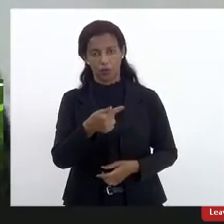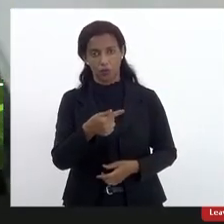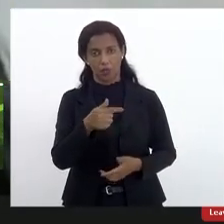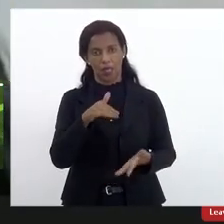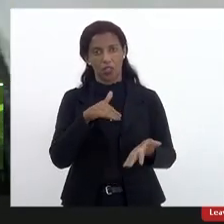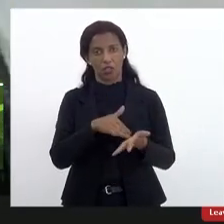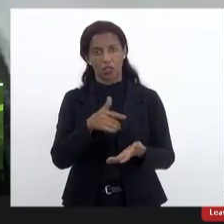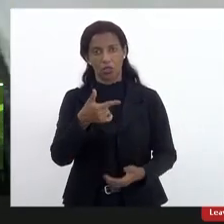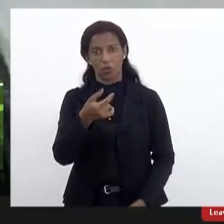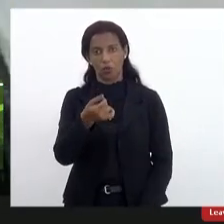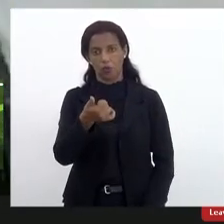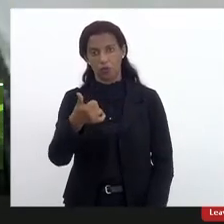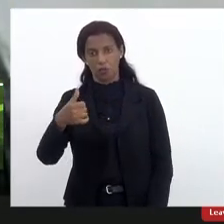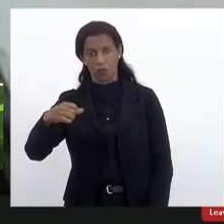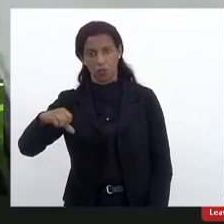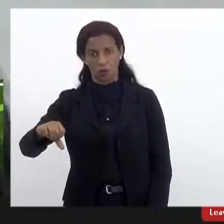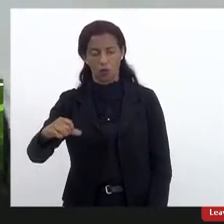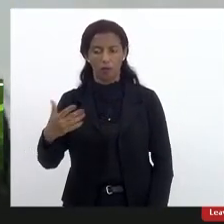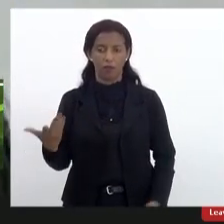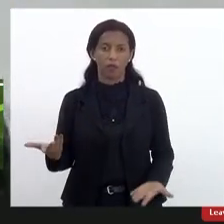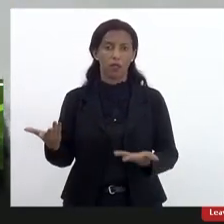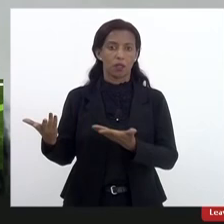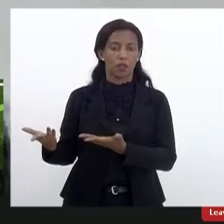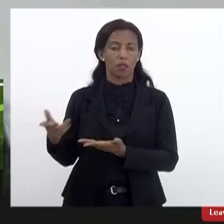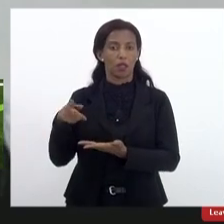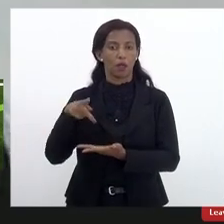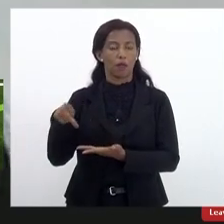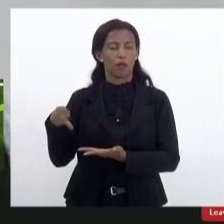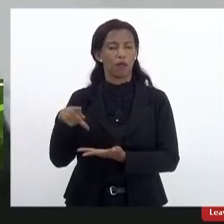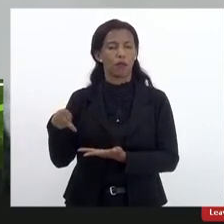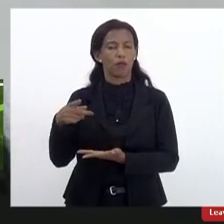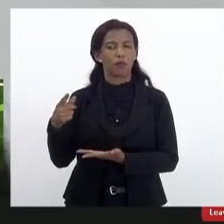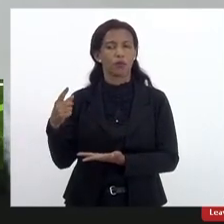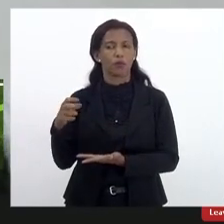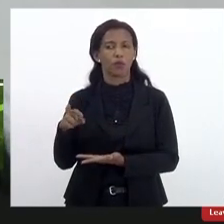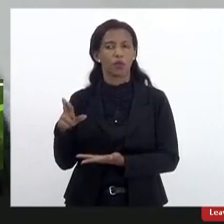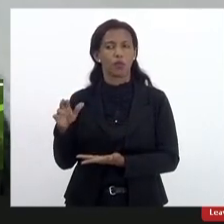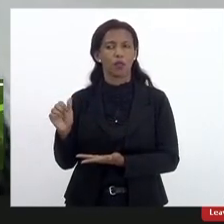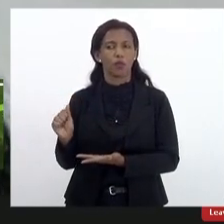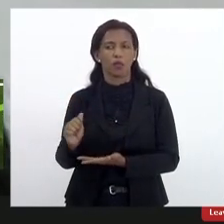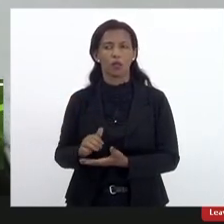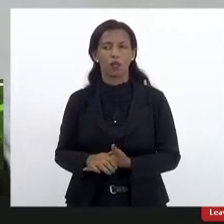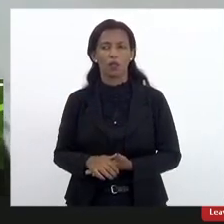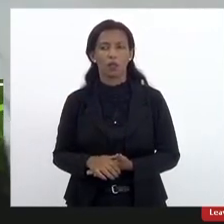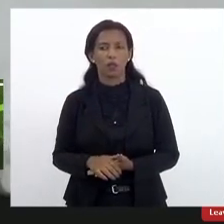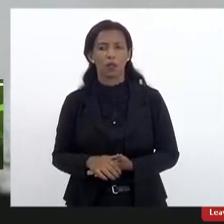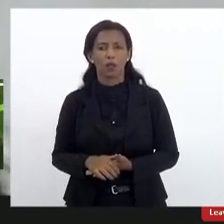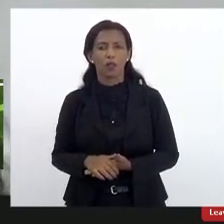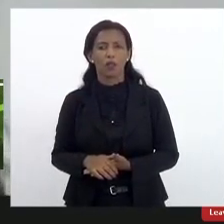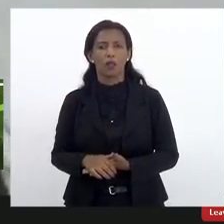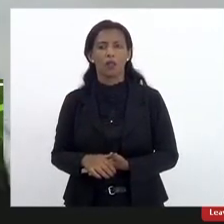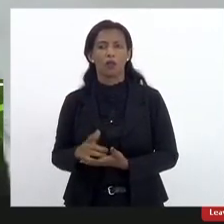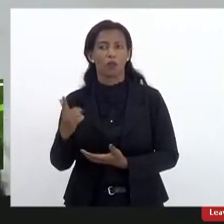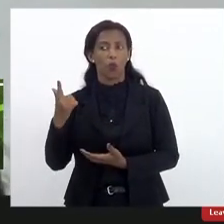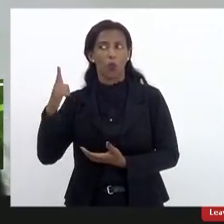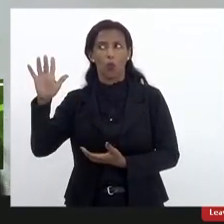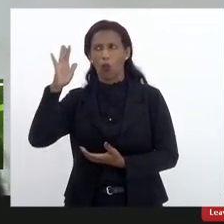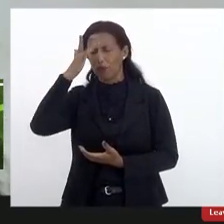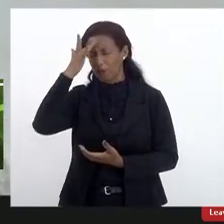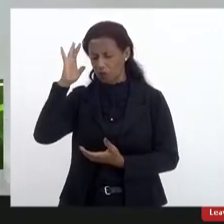2019 em que a professora era compôs a chapa com outra